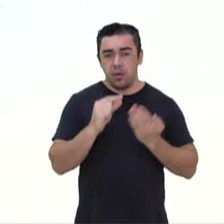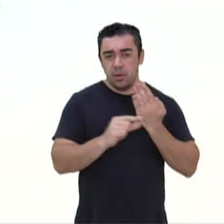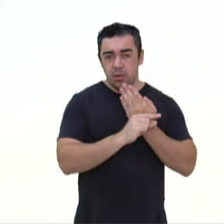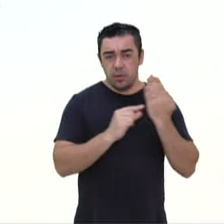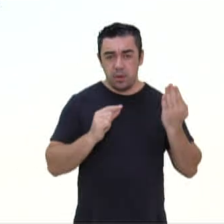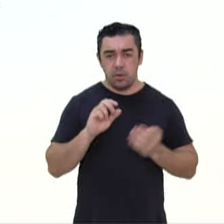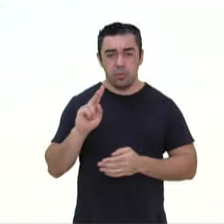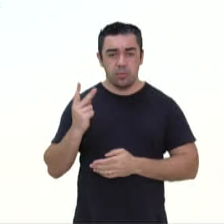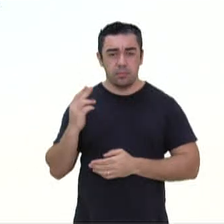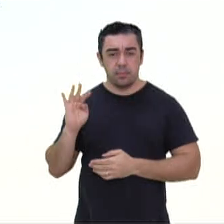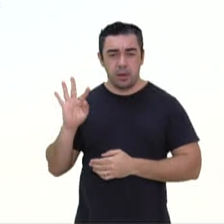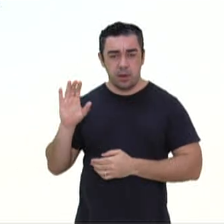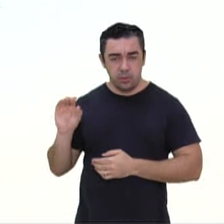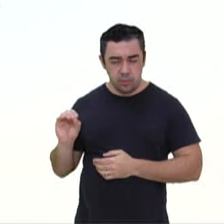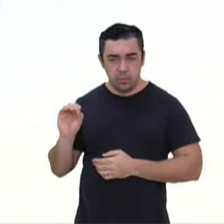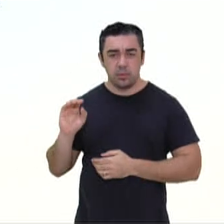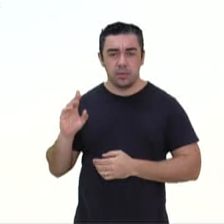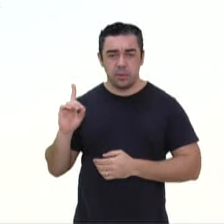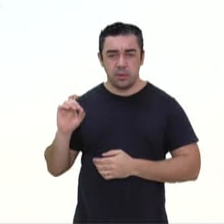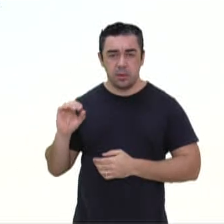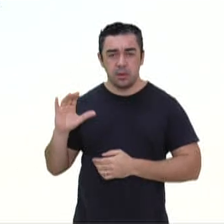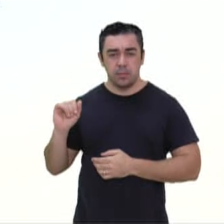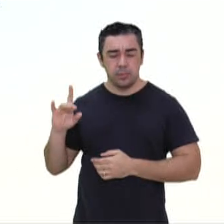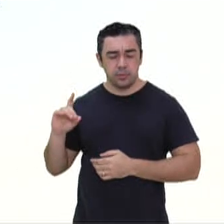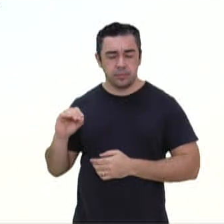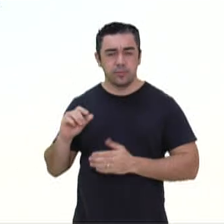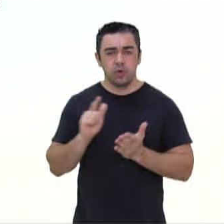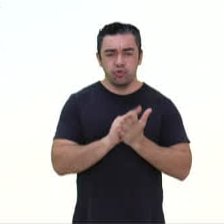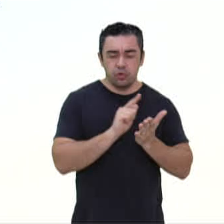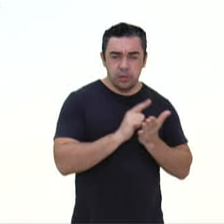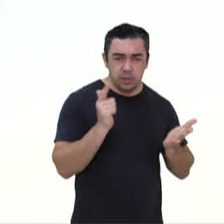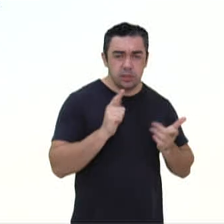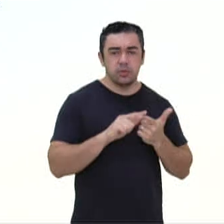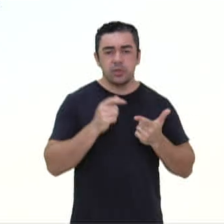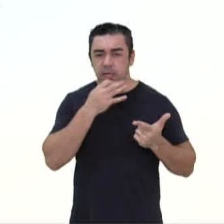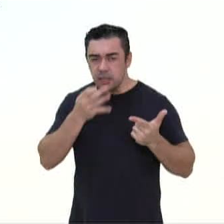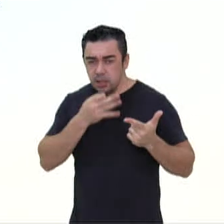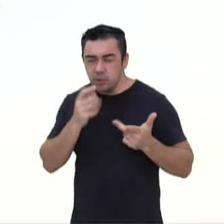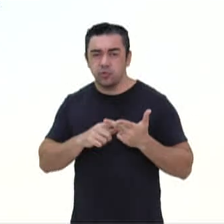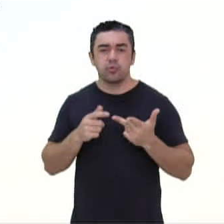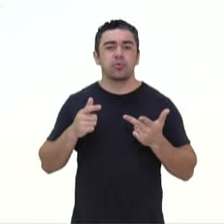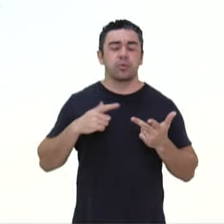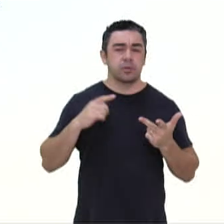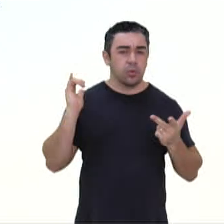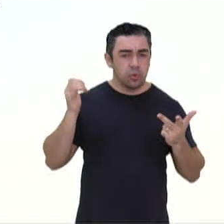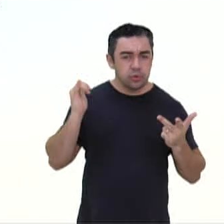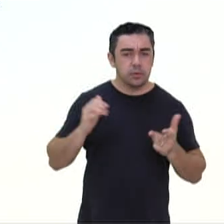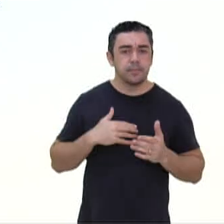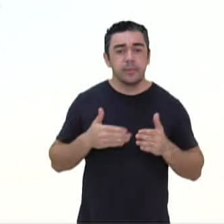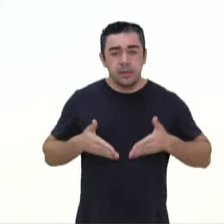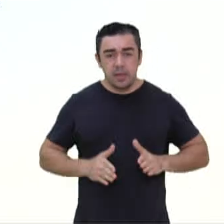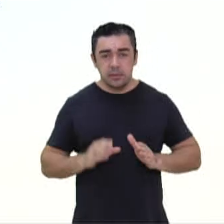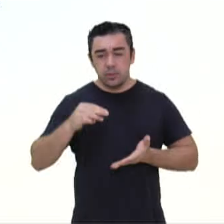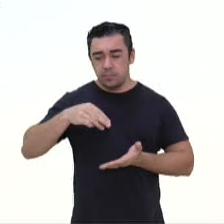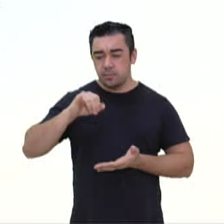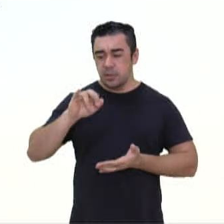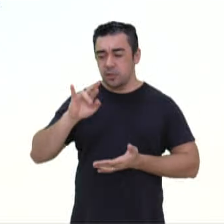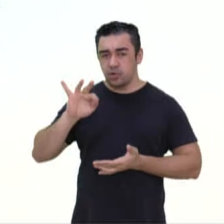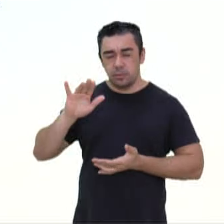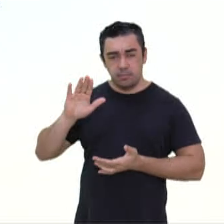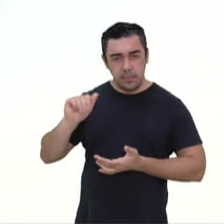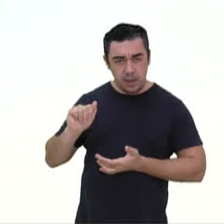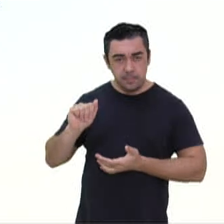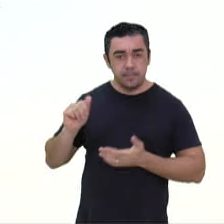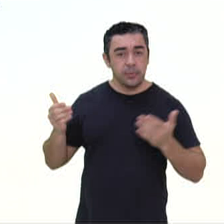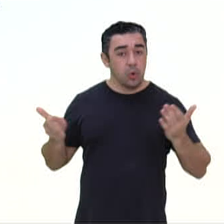Campos, jornalista, crítico, contista, memorialista, nasceu em Miritiba, hoje